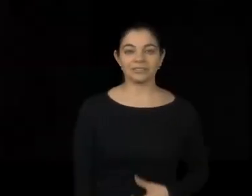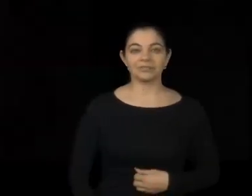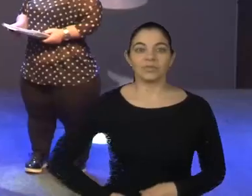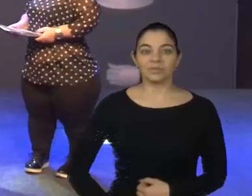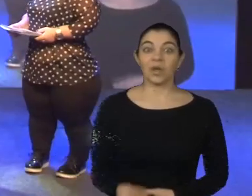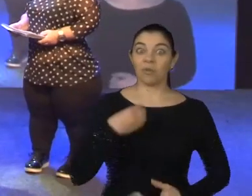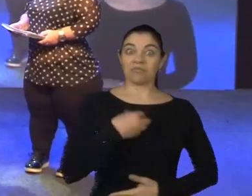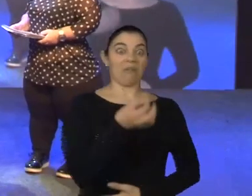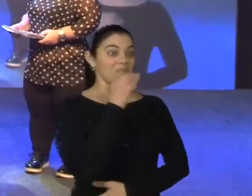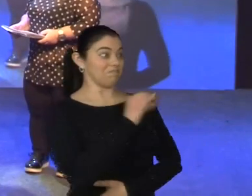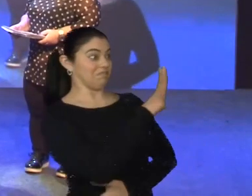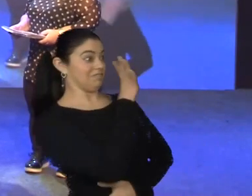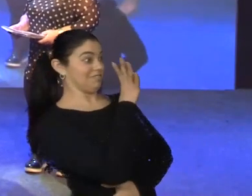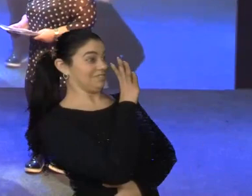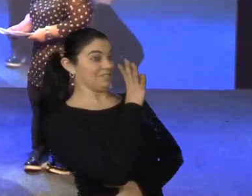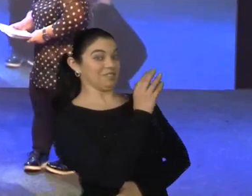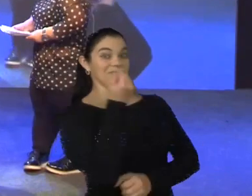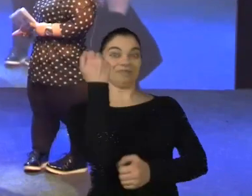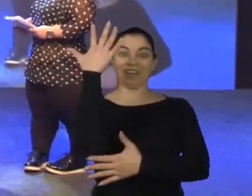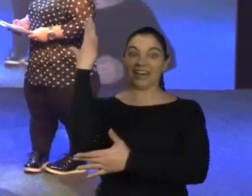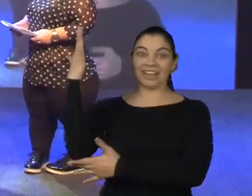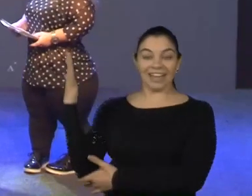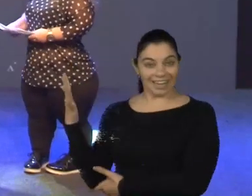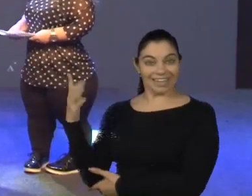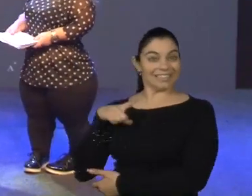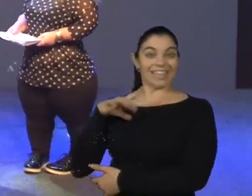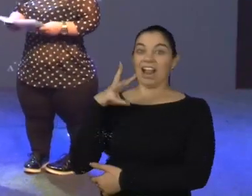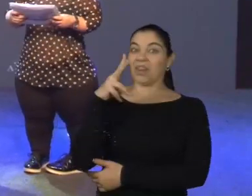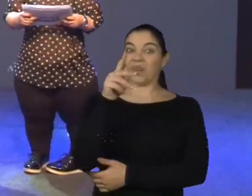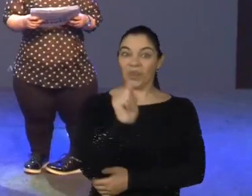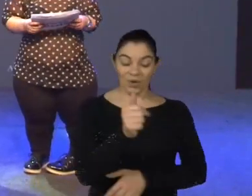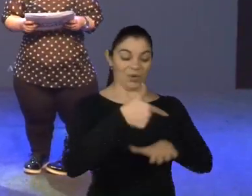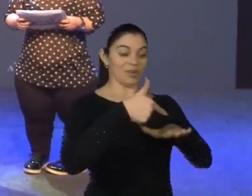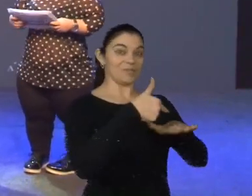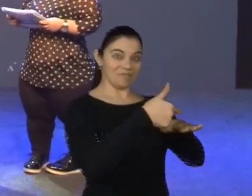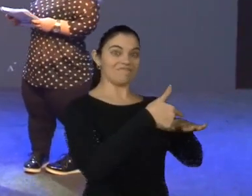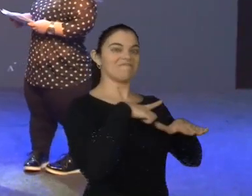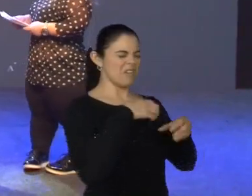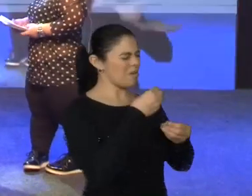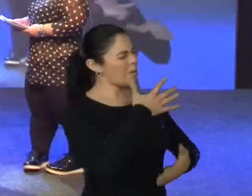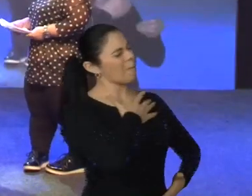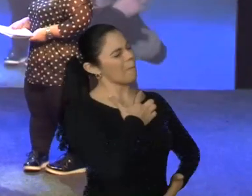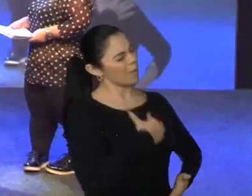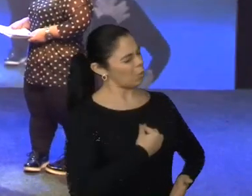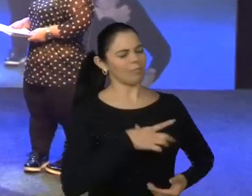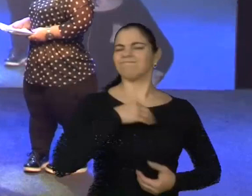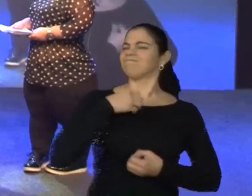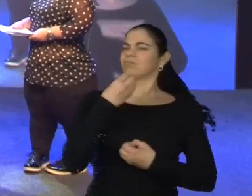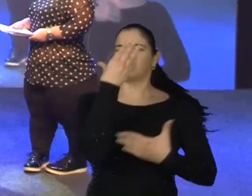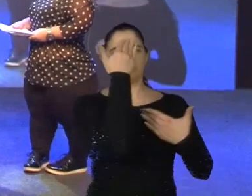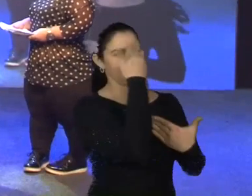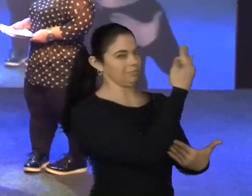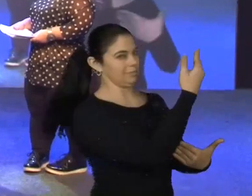Uau, que demais, hein, Juliana? Parabéns a toda a equipe da Espaço Laser. Paulo, muito obrigado pela participação de vocês. Uma